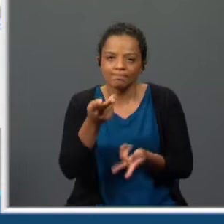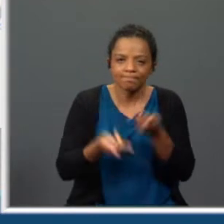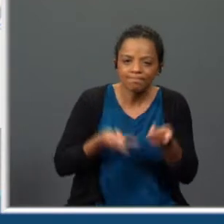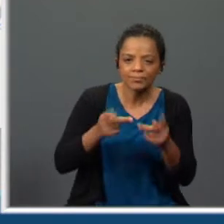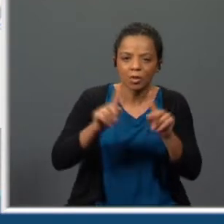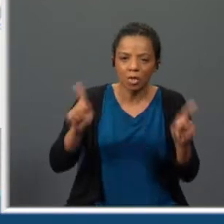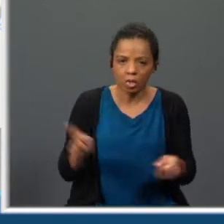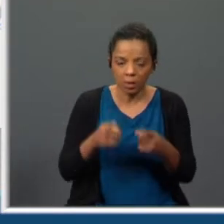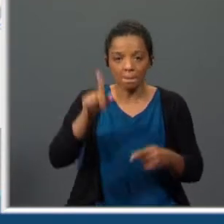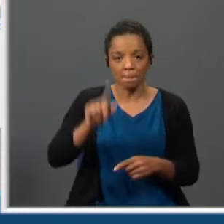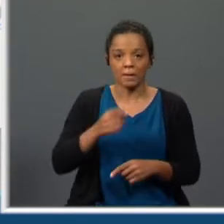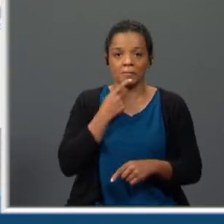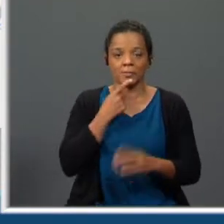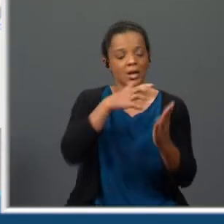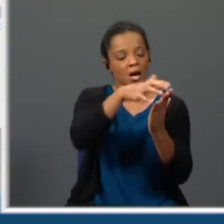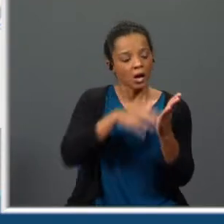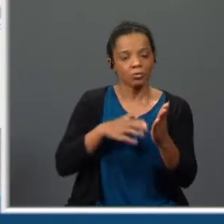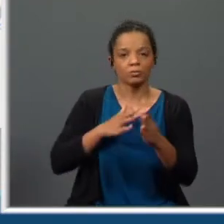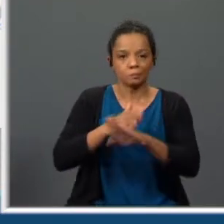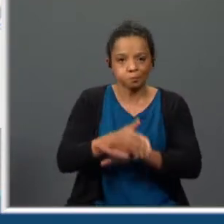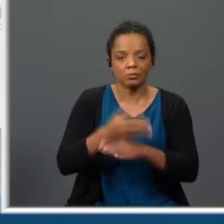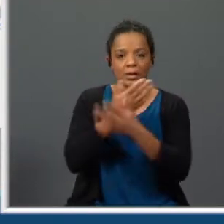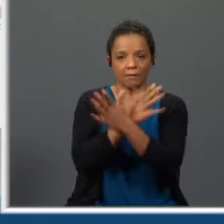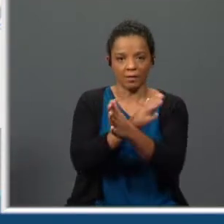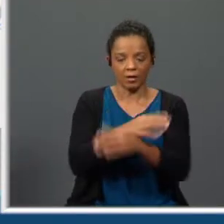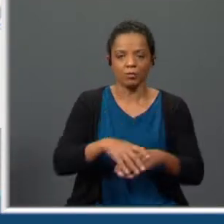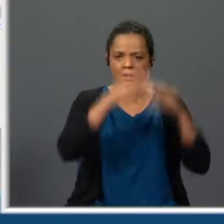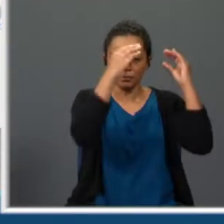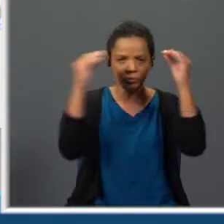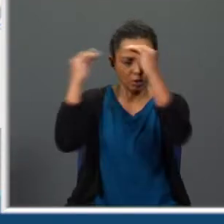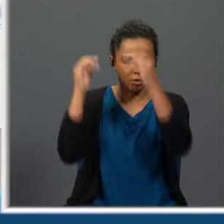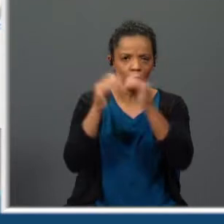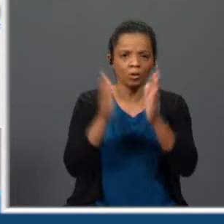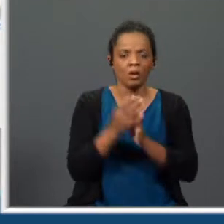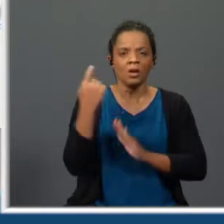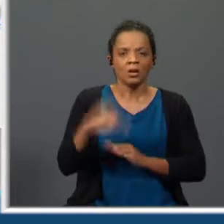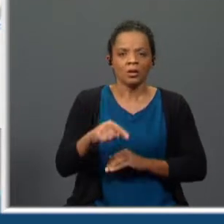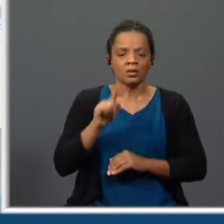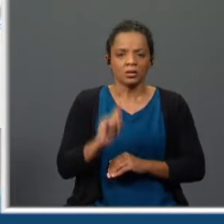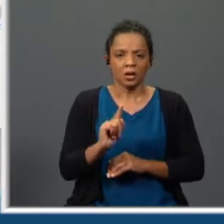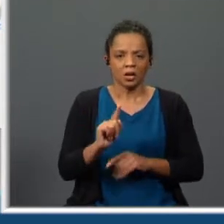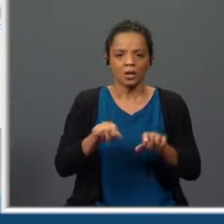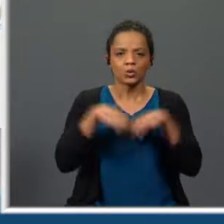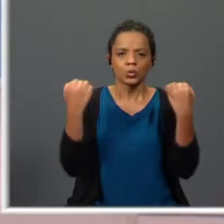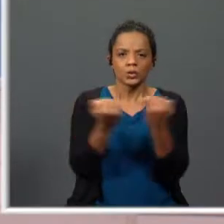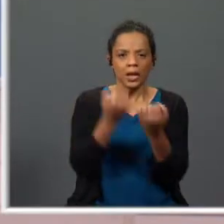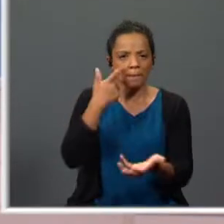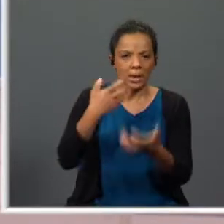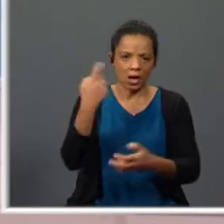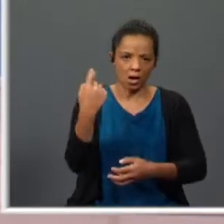que no alto da barca do inferno as personagens têm todas uma forte representatividade social.